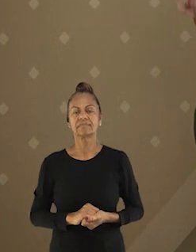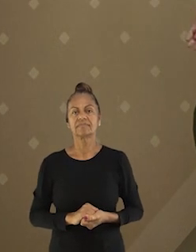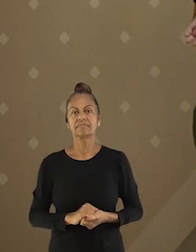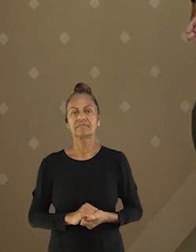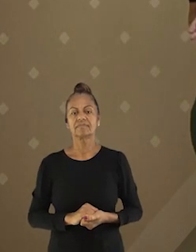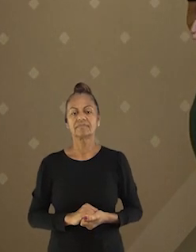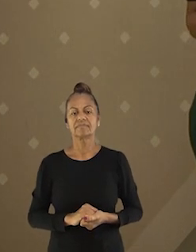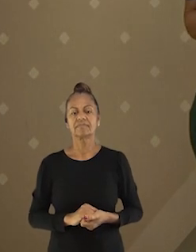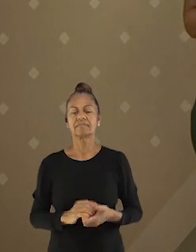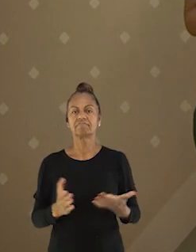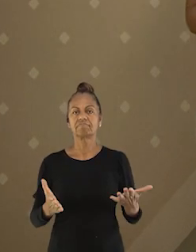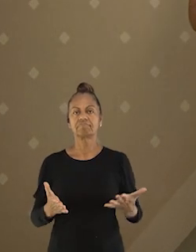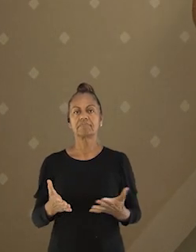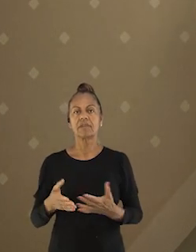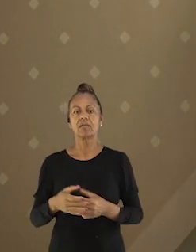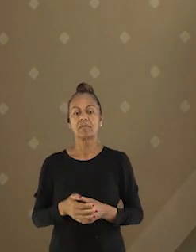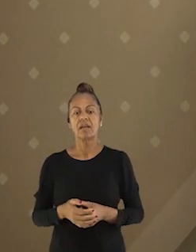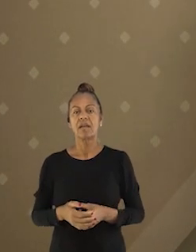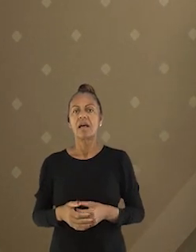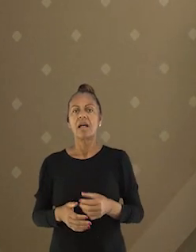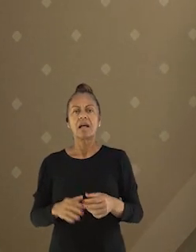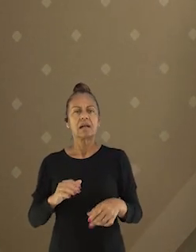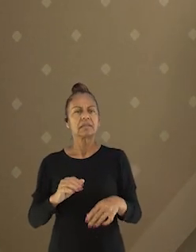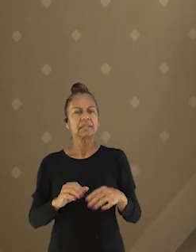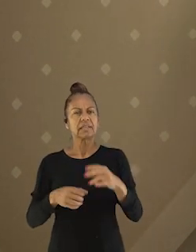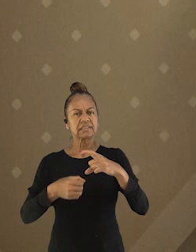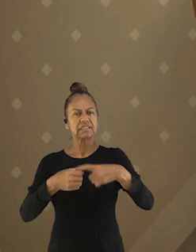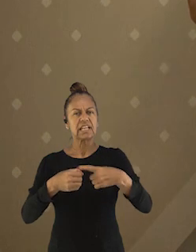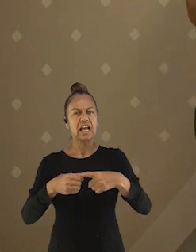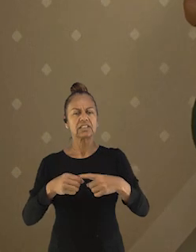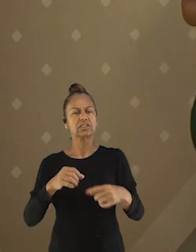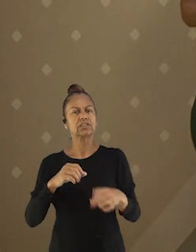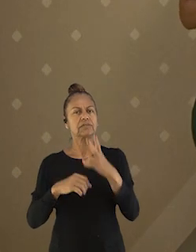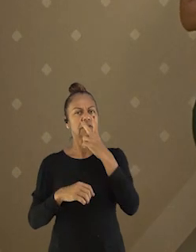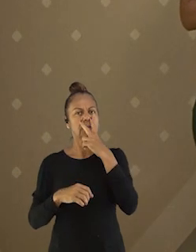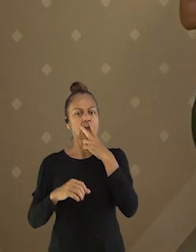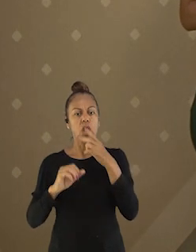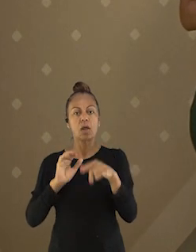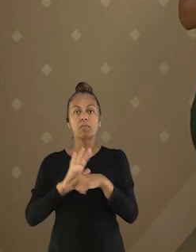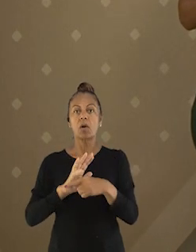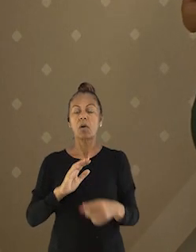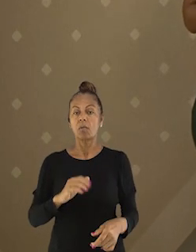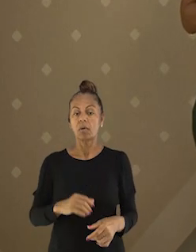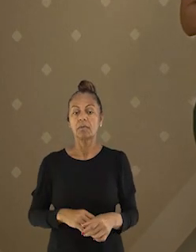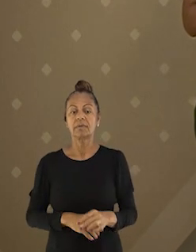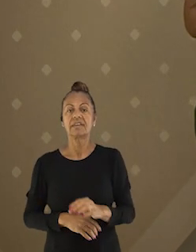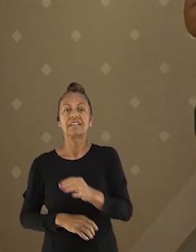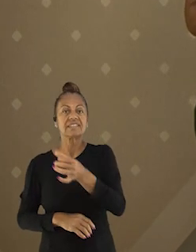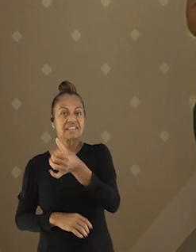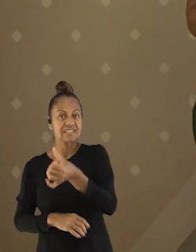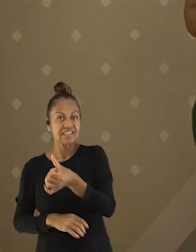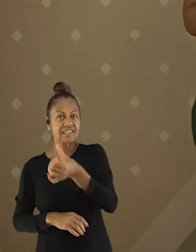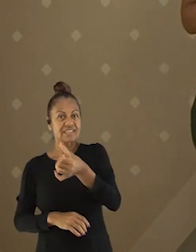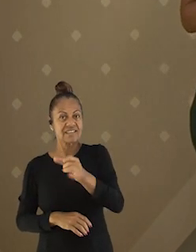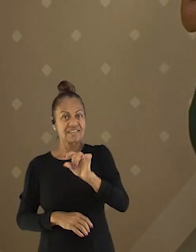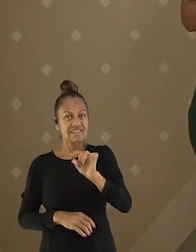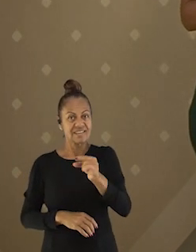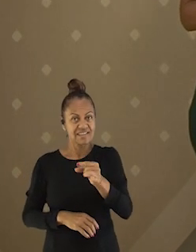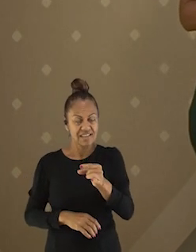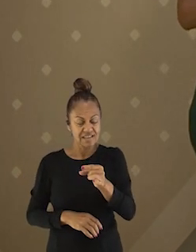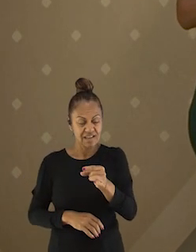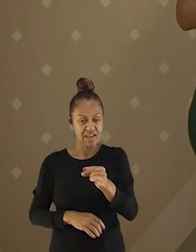quilowatts. Como a tarifa cobrada em Vitória é de 0,67